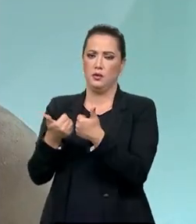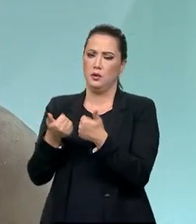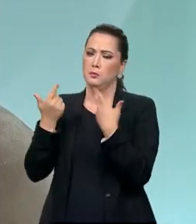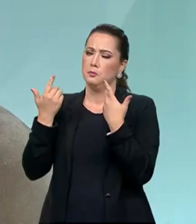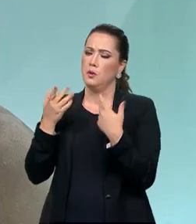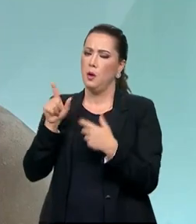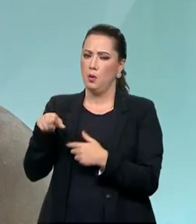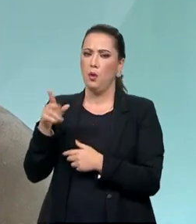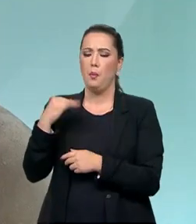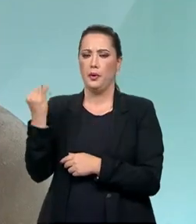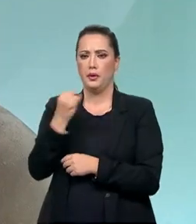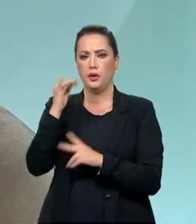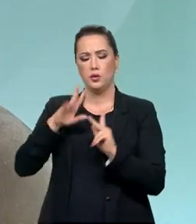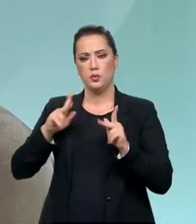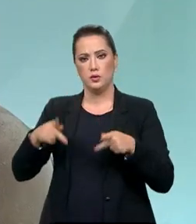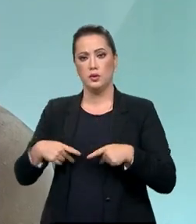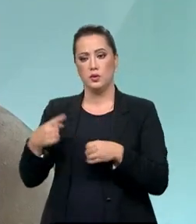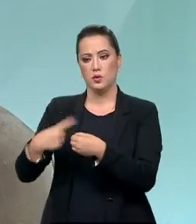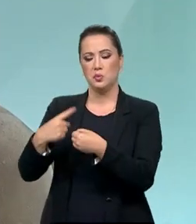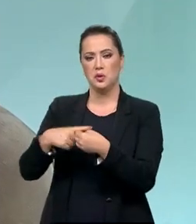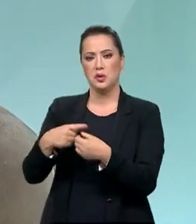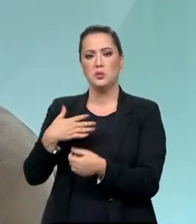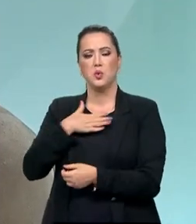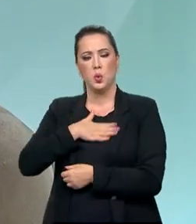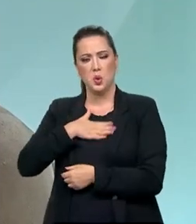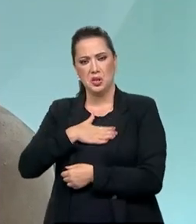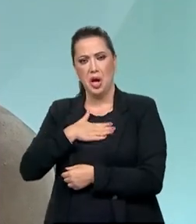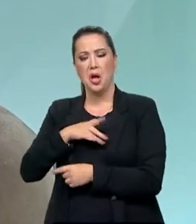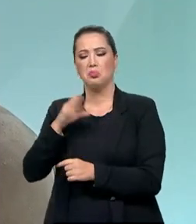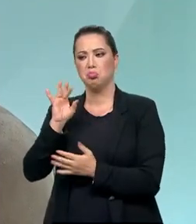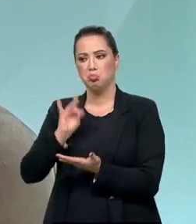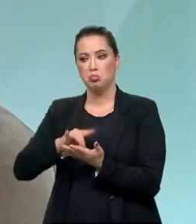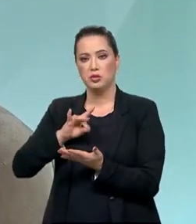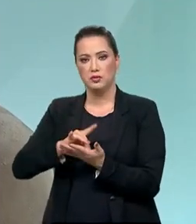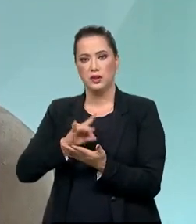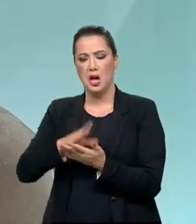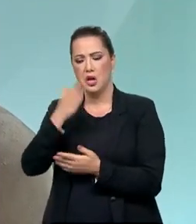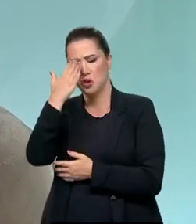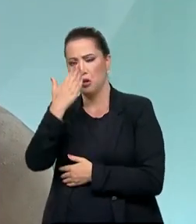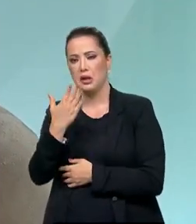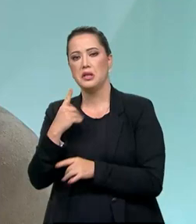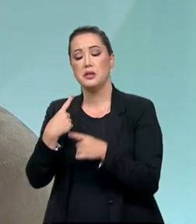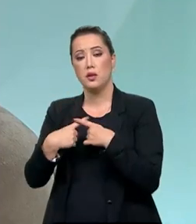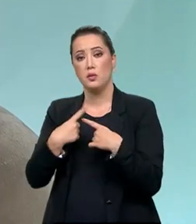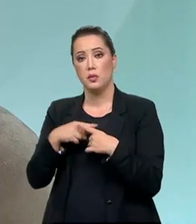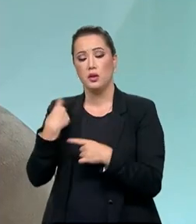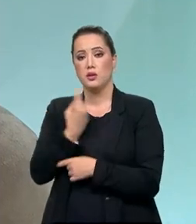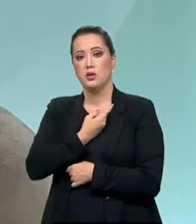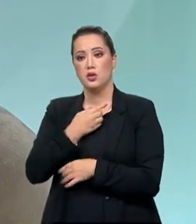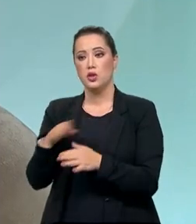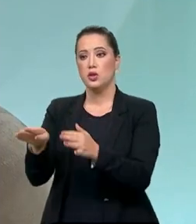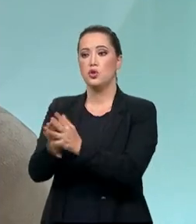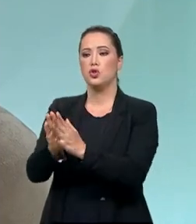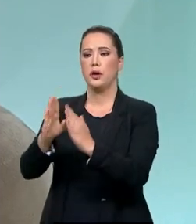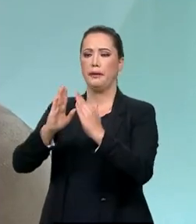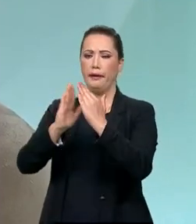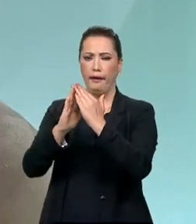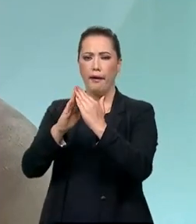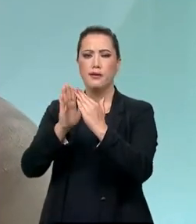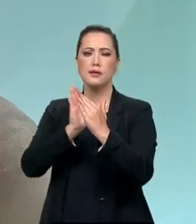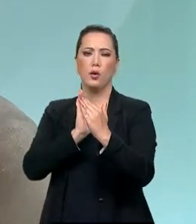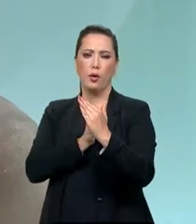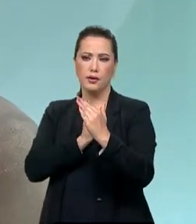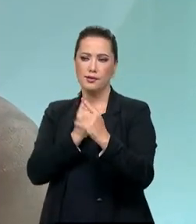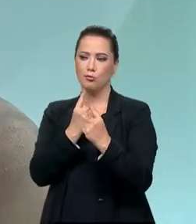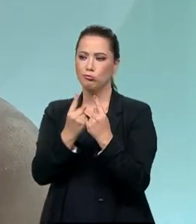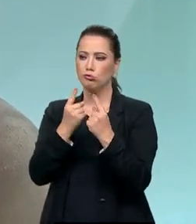muito humano e os municípios estão muito gratos, agradecendo muito, porque estamos chegando ao coração de cada família através